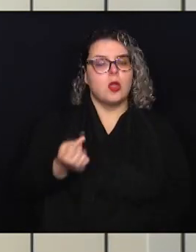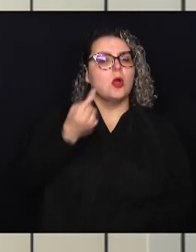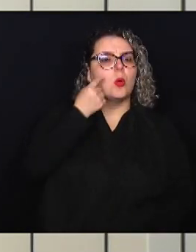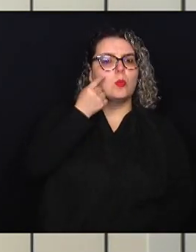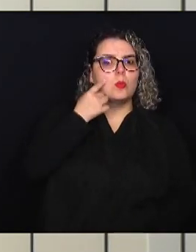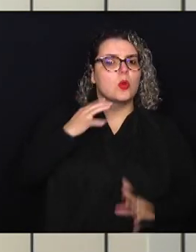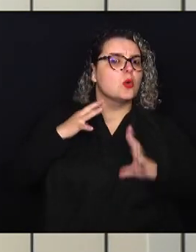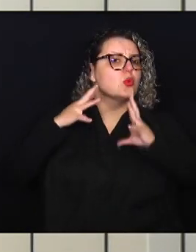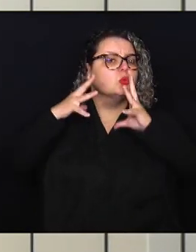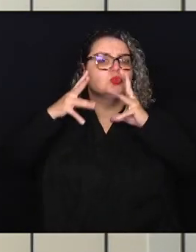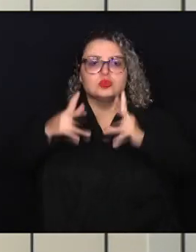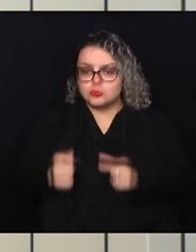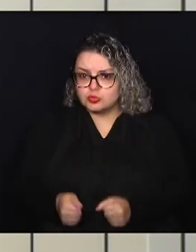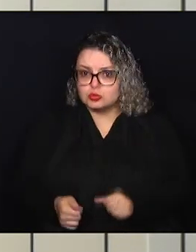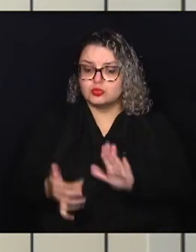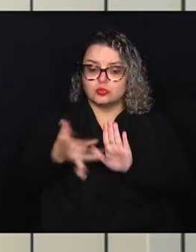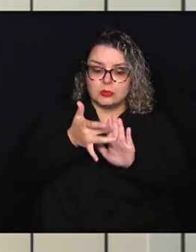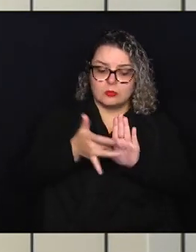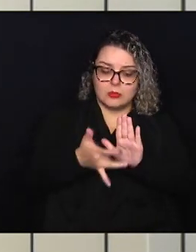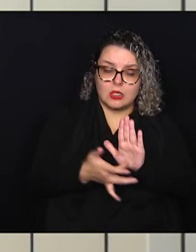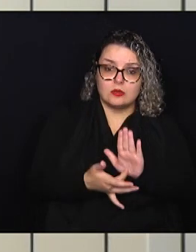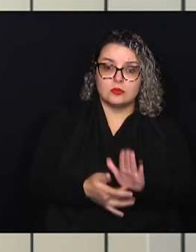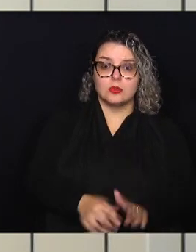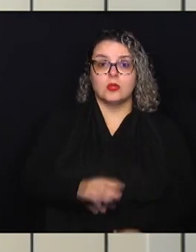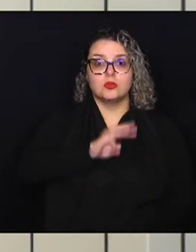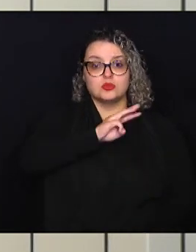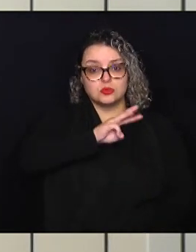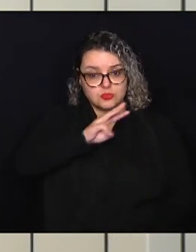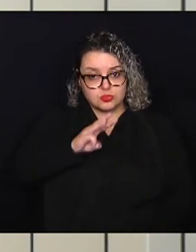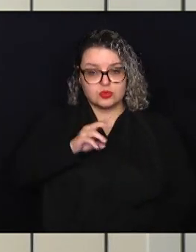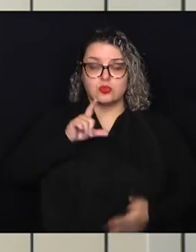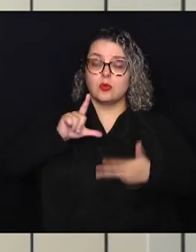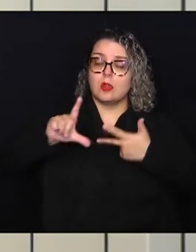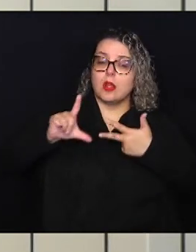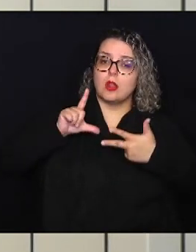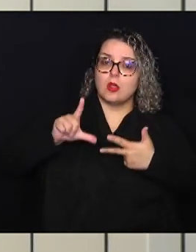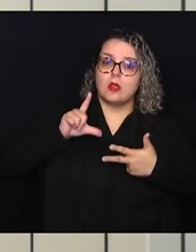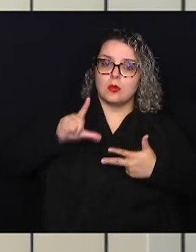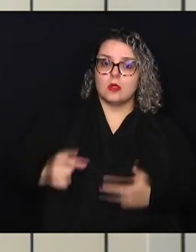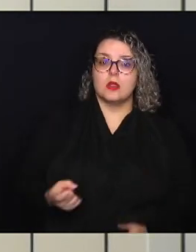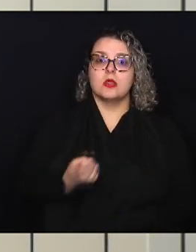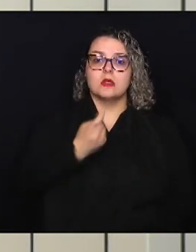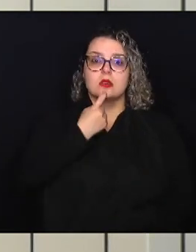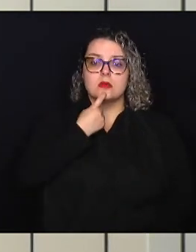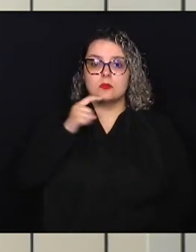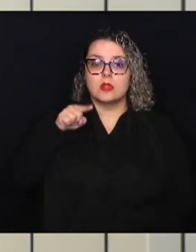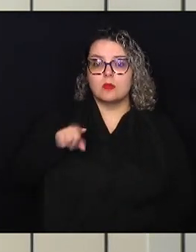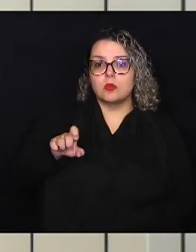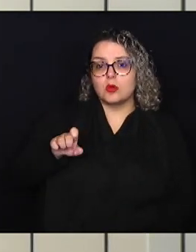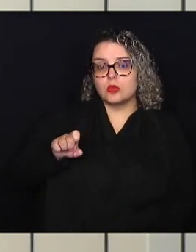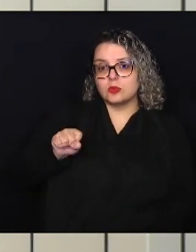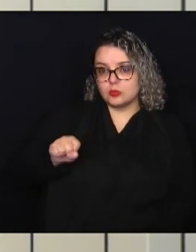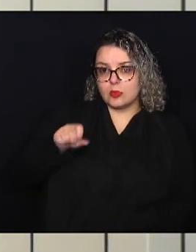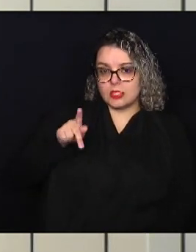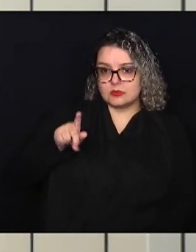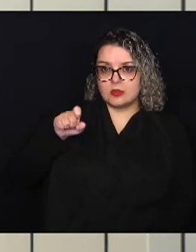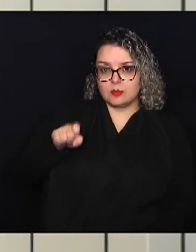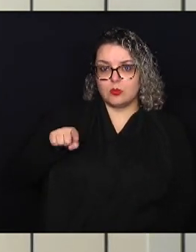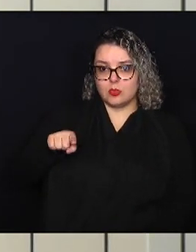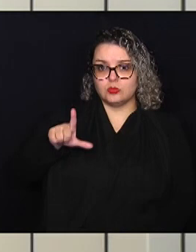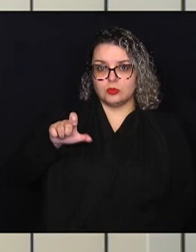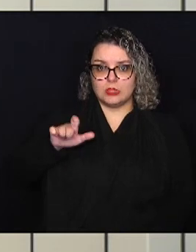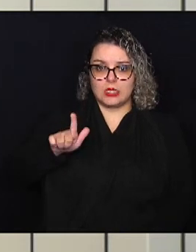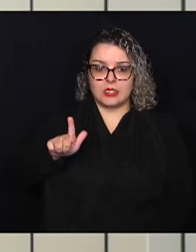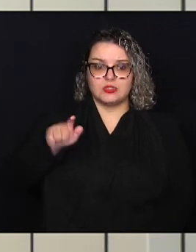resultado completo da pauta, é só entrar no site do Legislativo, que é o campinas.sp.lege